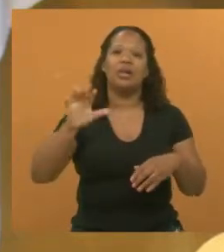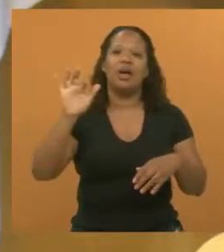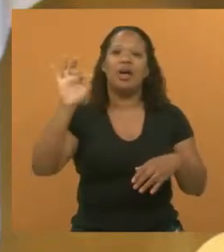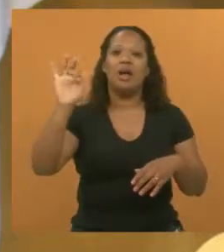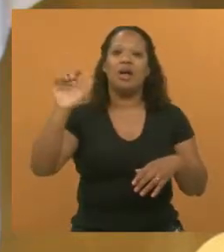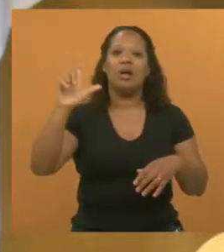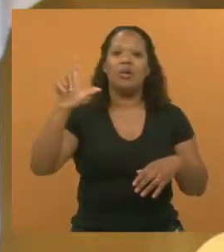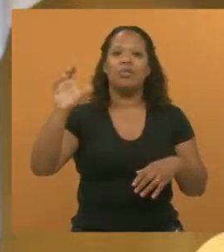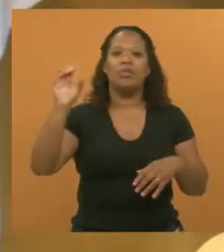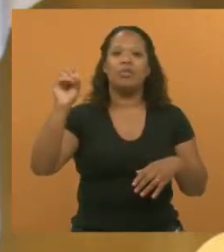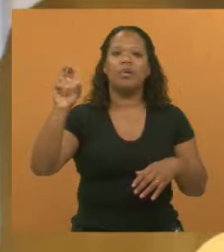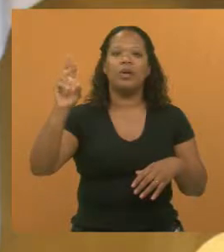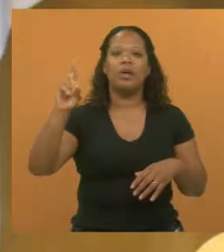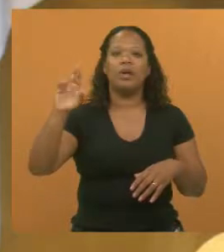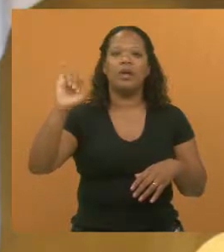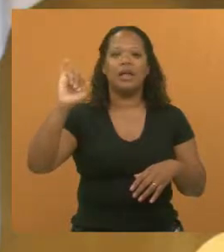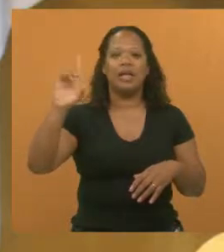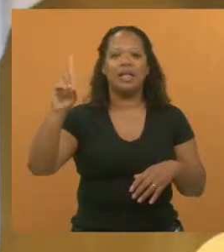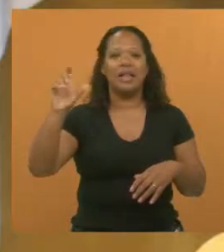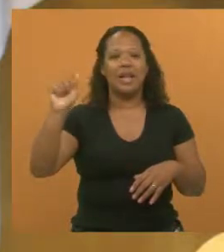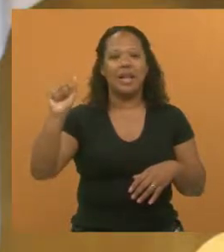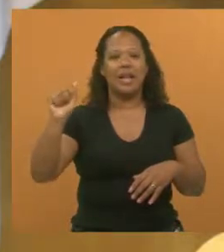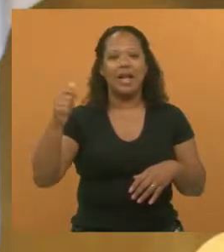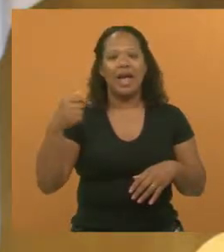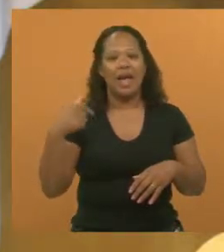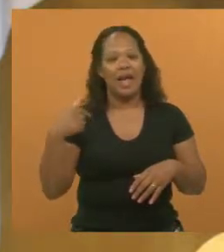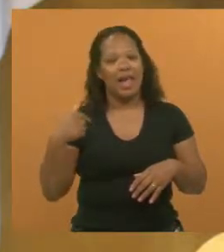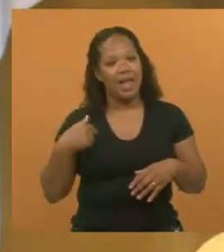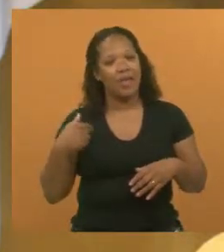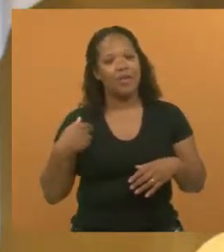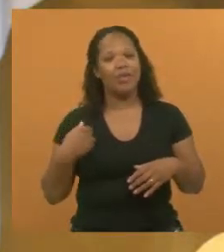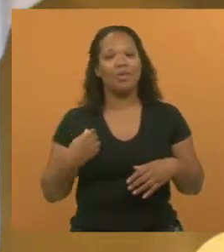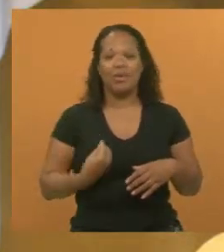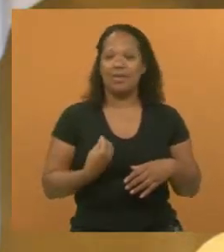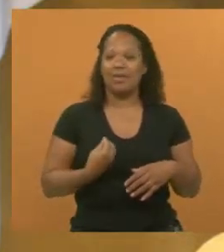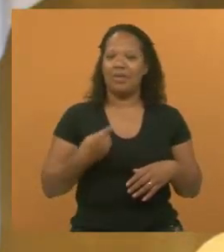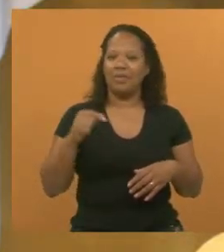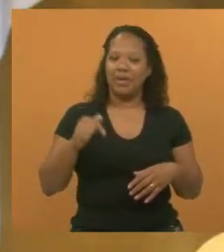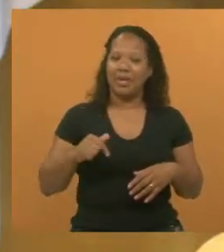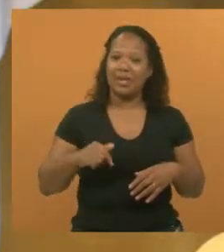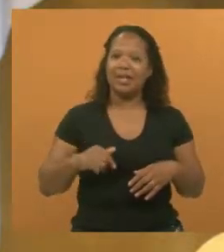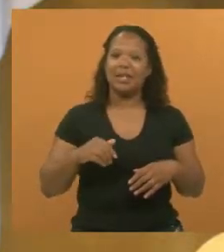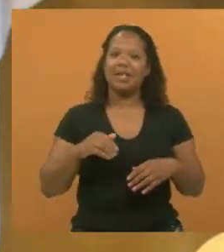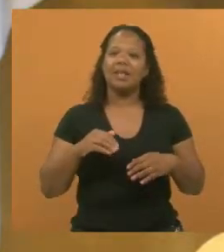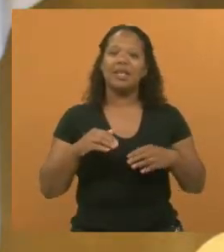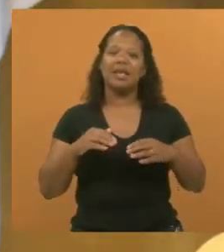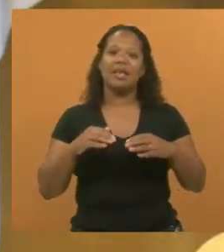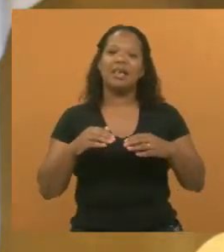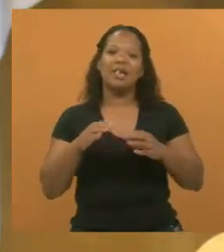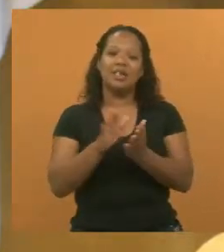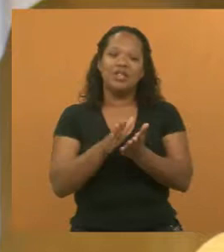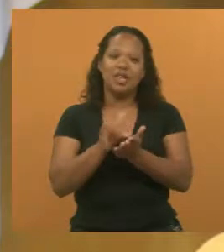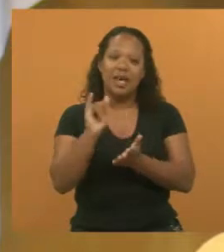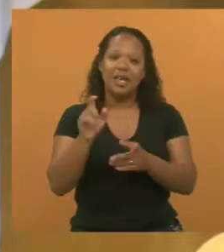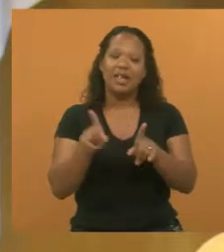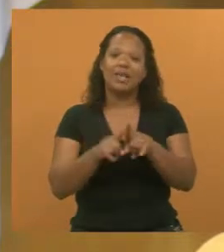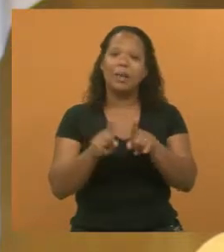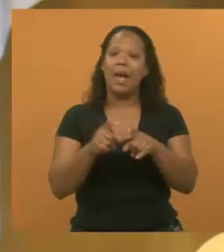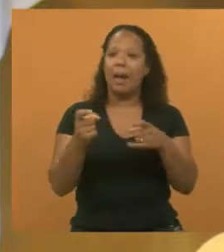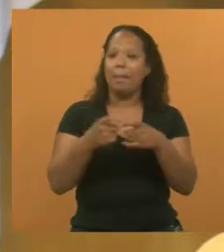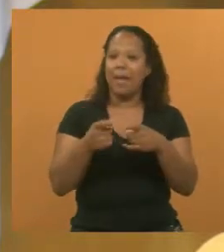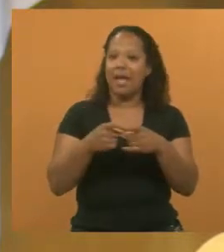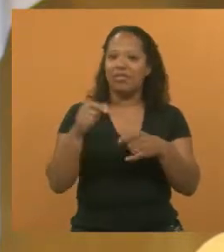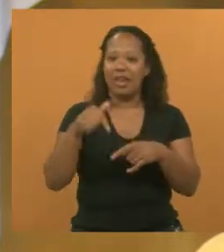Flórida e como profissional de saúde deste município, tenho que agradecer a todos dessa